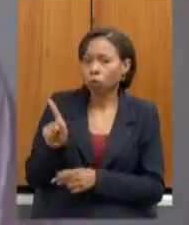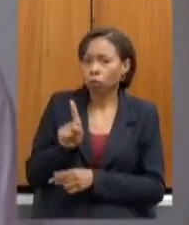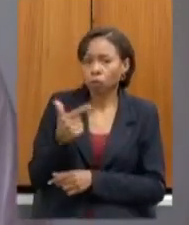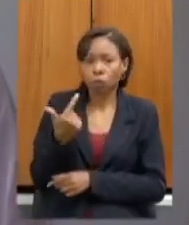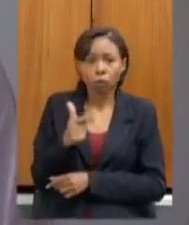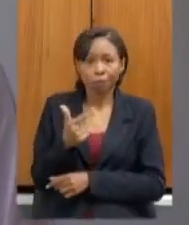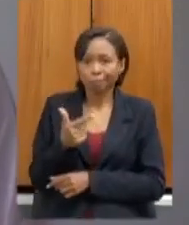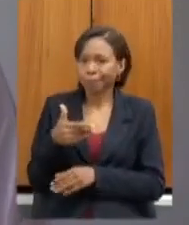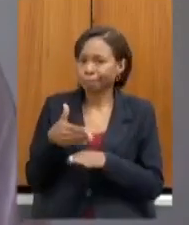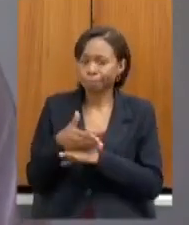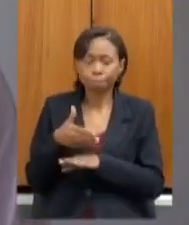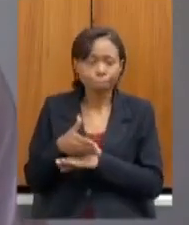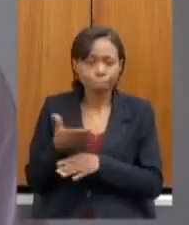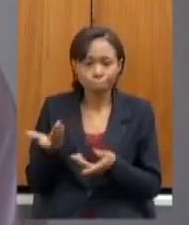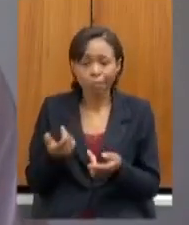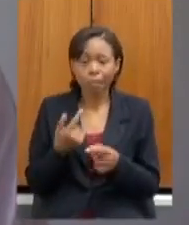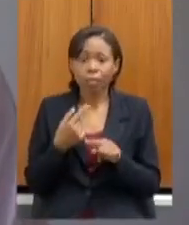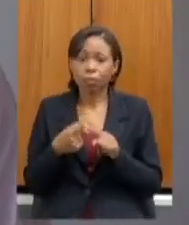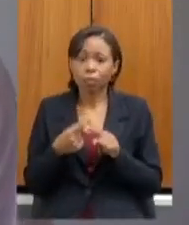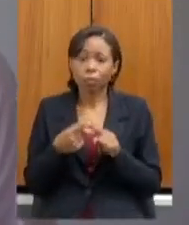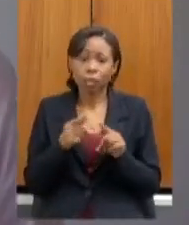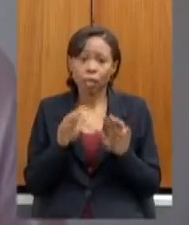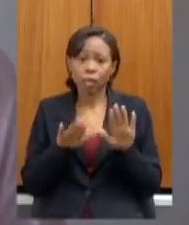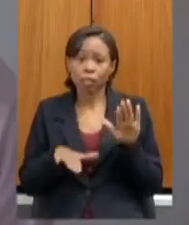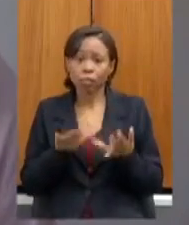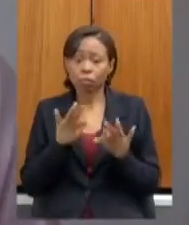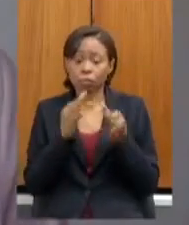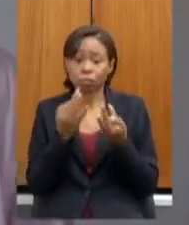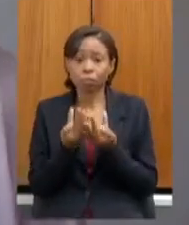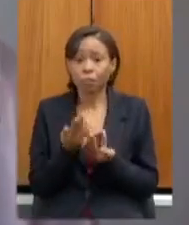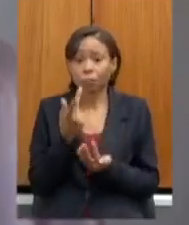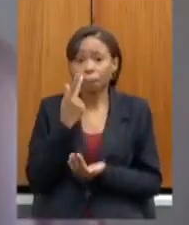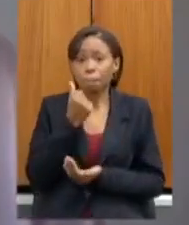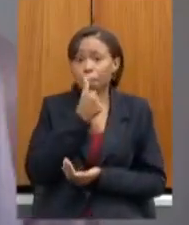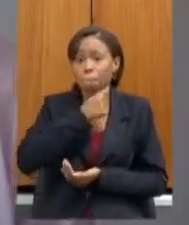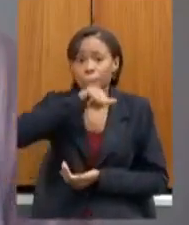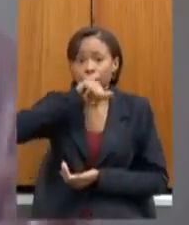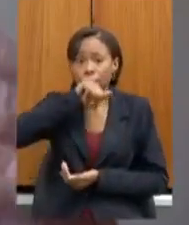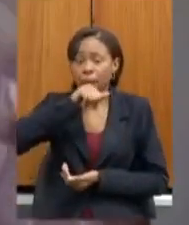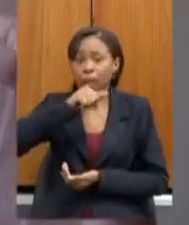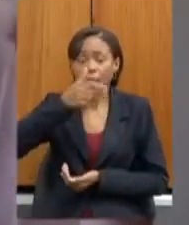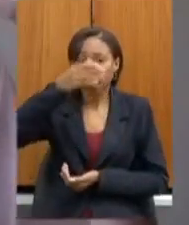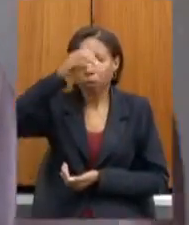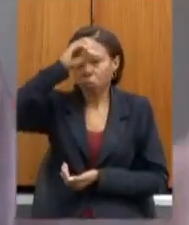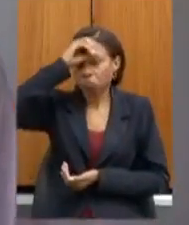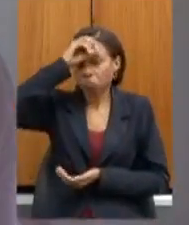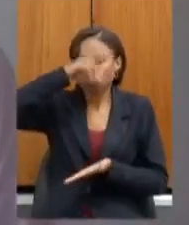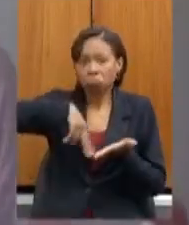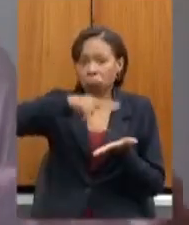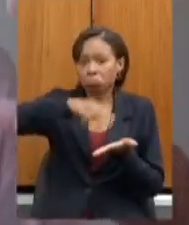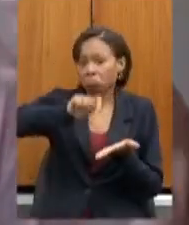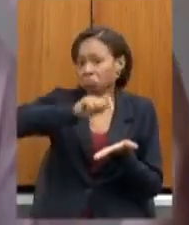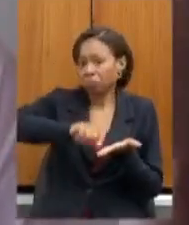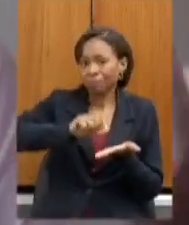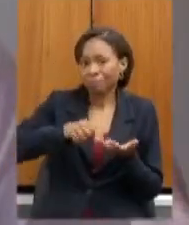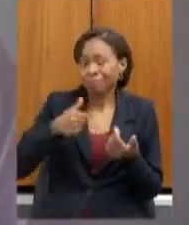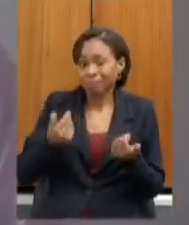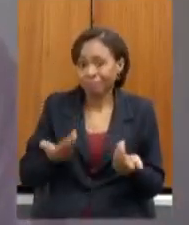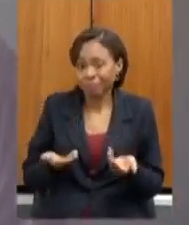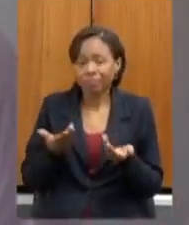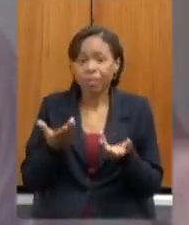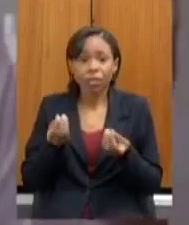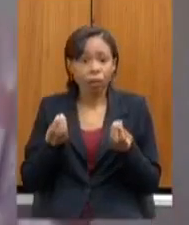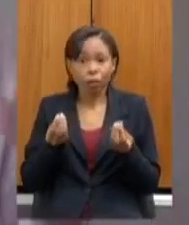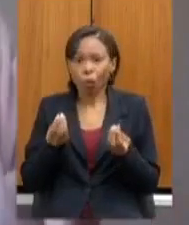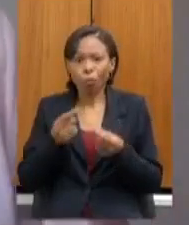família de pais analfabetos então eu não posso deputado prejudicar a progressão desse aluno a contabilização da